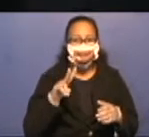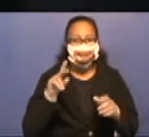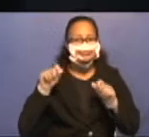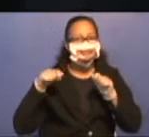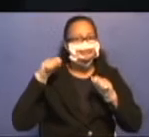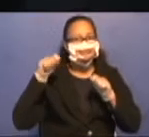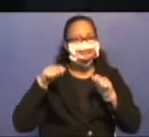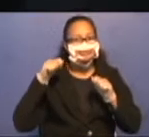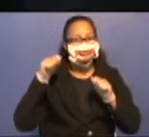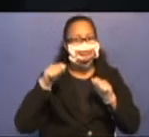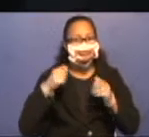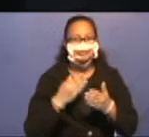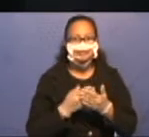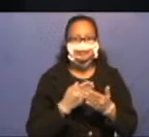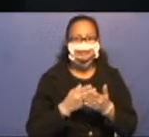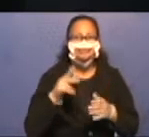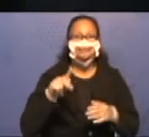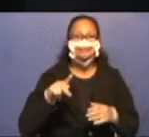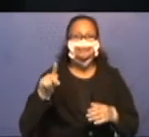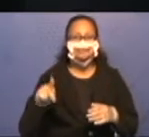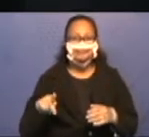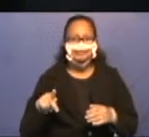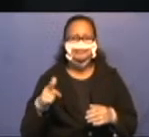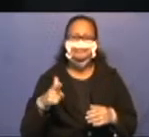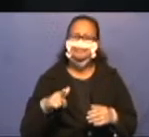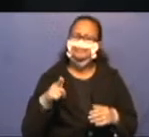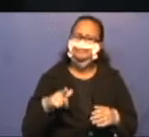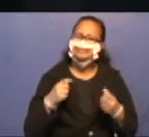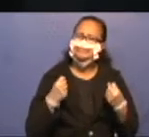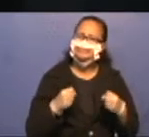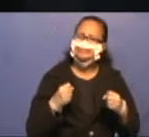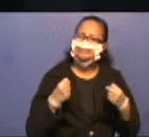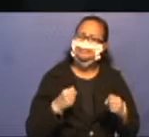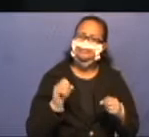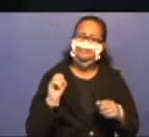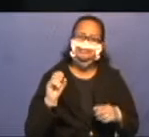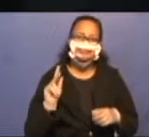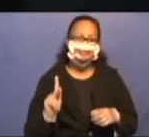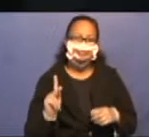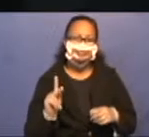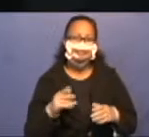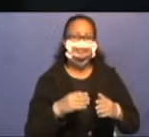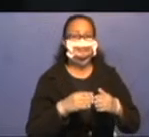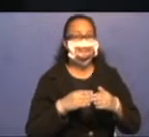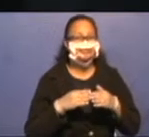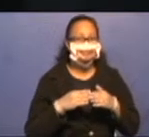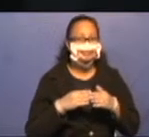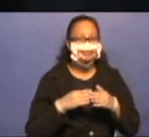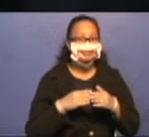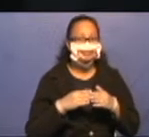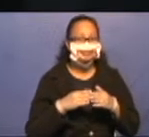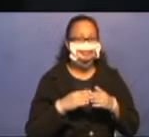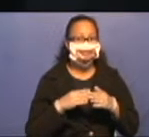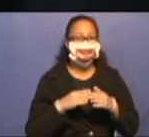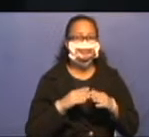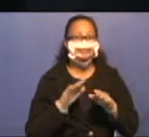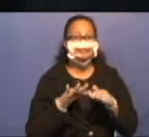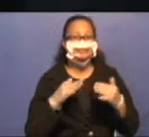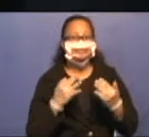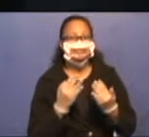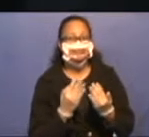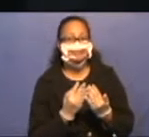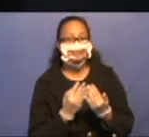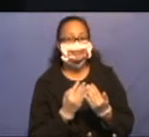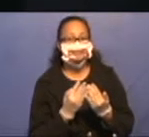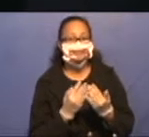da professora quantas vezes precisarem, ok? Peça para o responsável voltar a videoaula